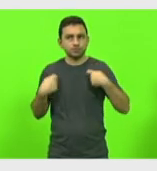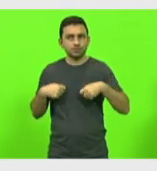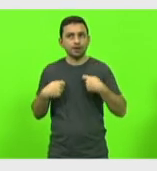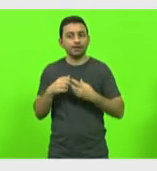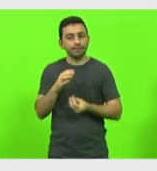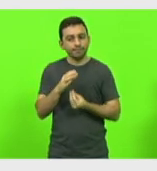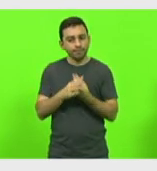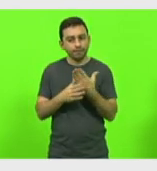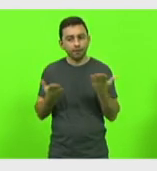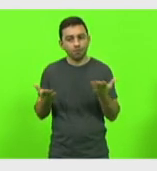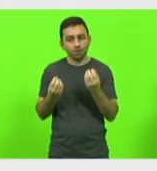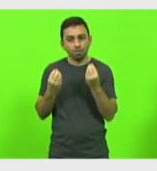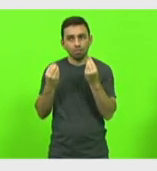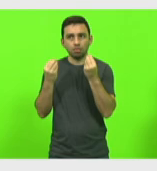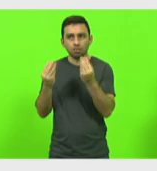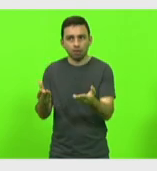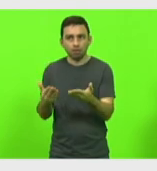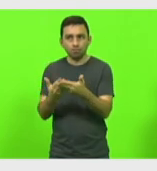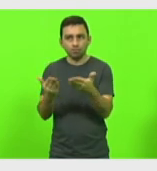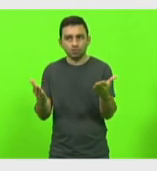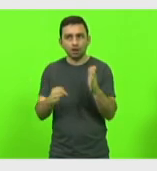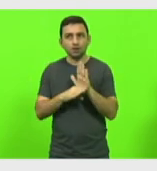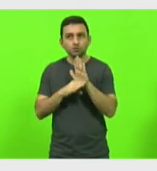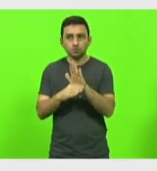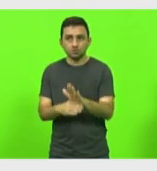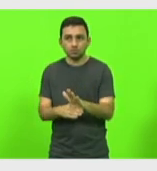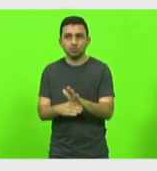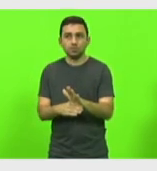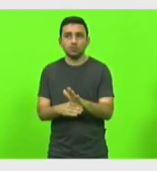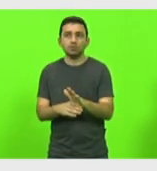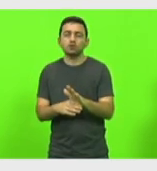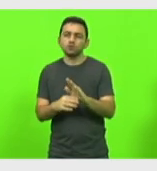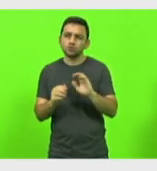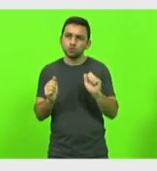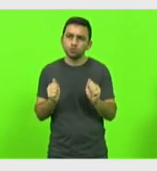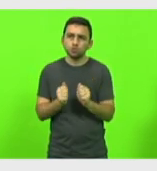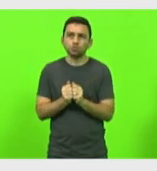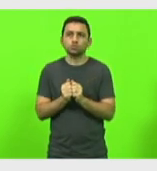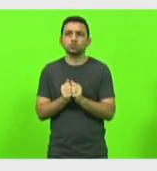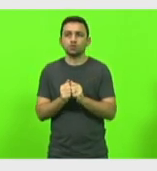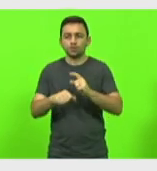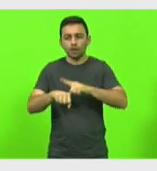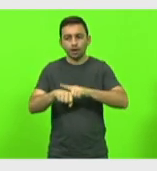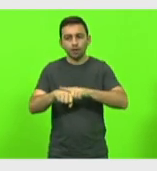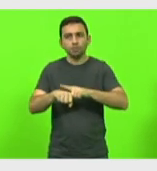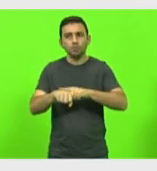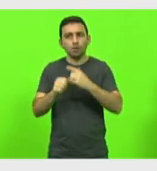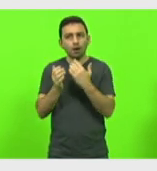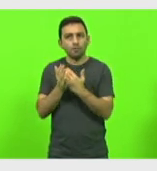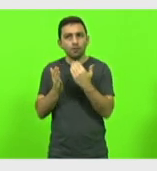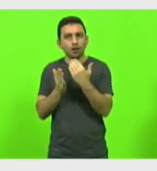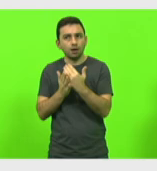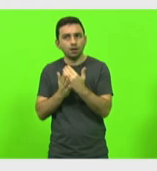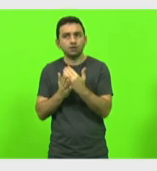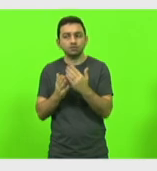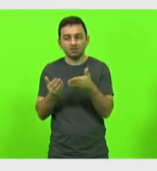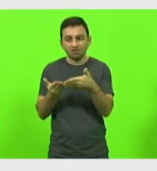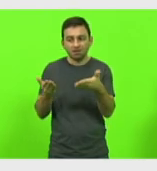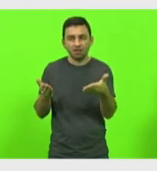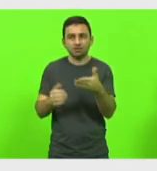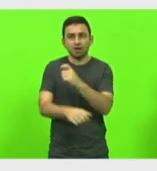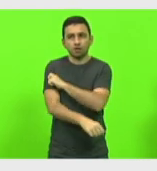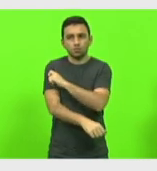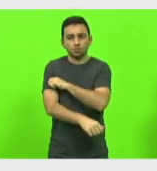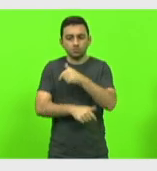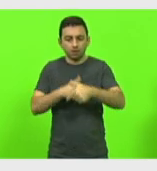oportunidade, também combinando com uma carga horária maior para os alunos trabalhadores a partir do